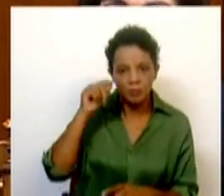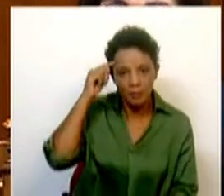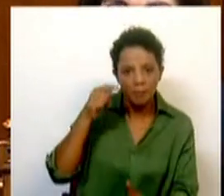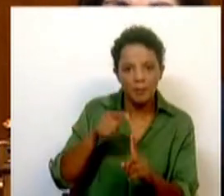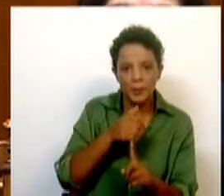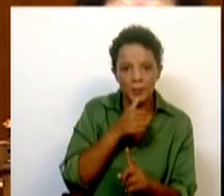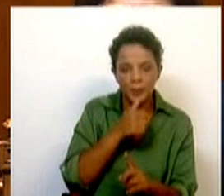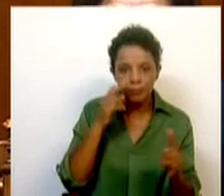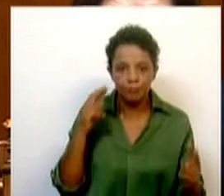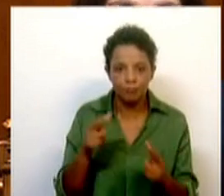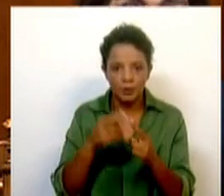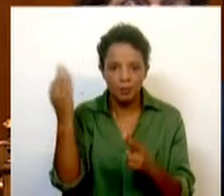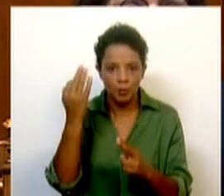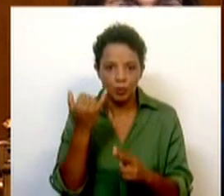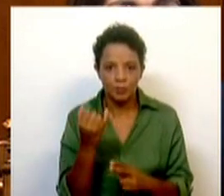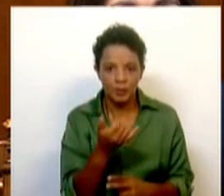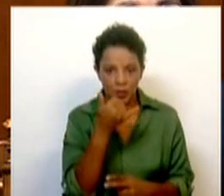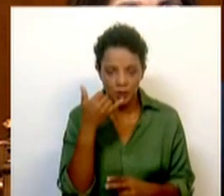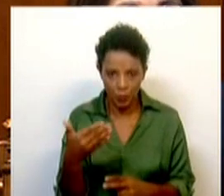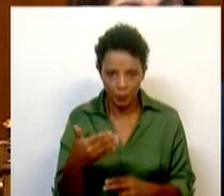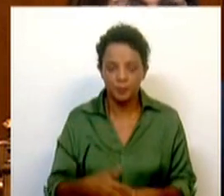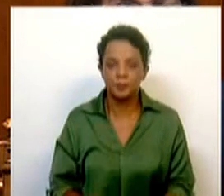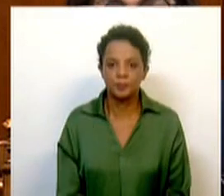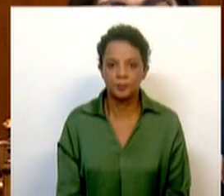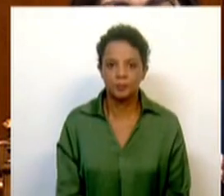metas definidas na semeira do Porto de 2021.